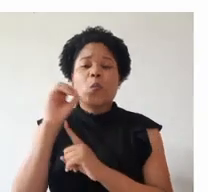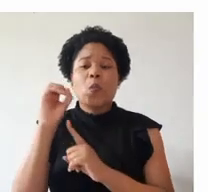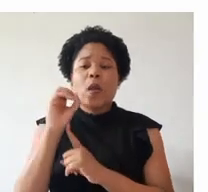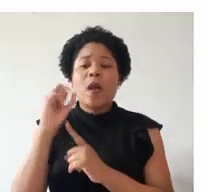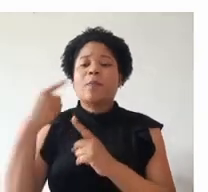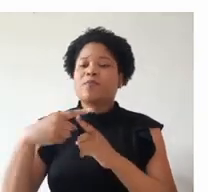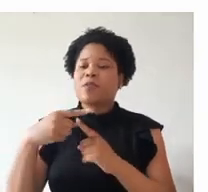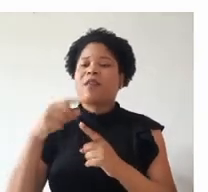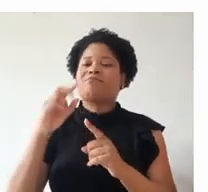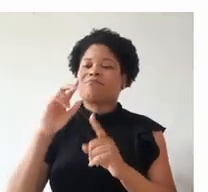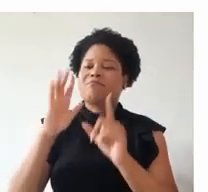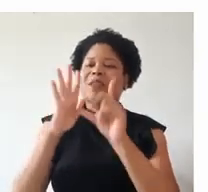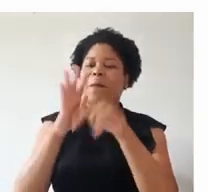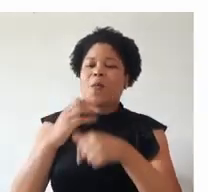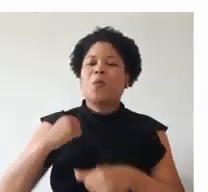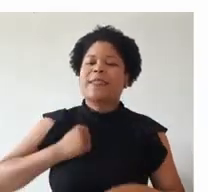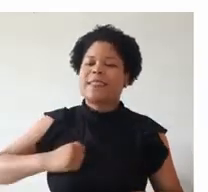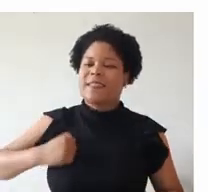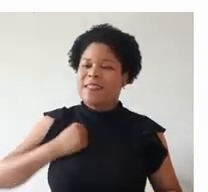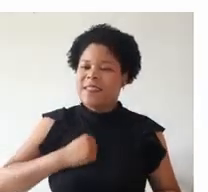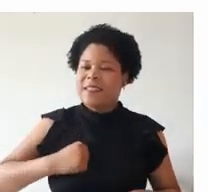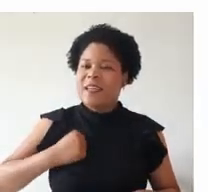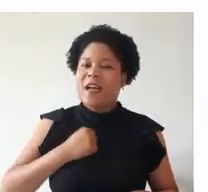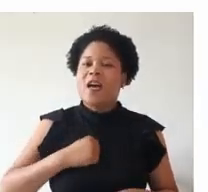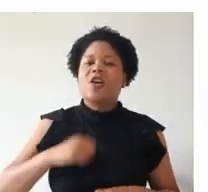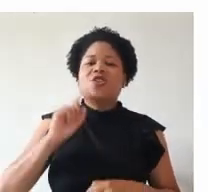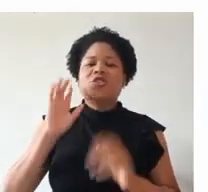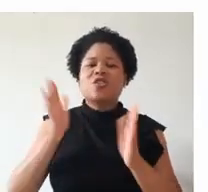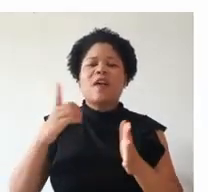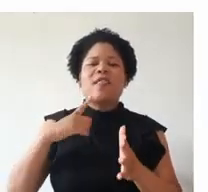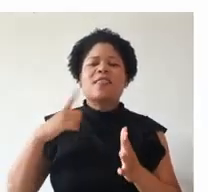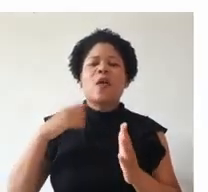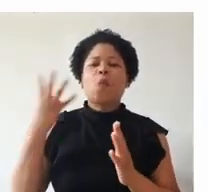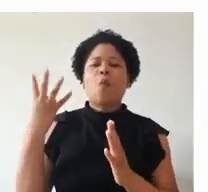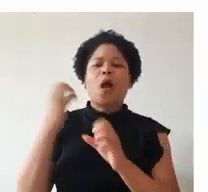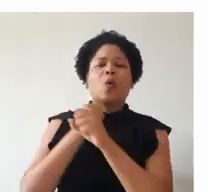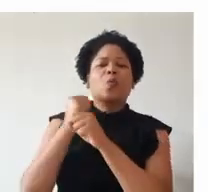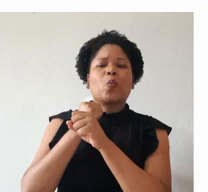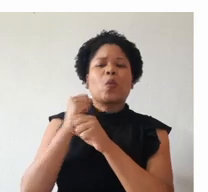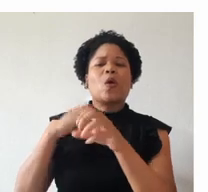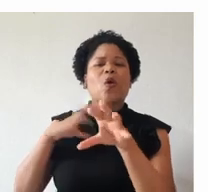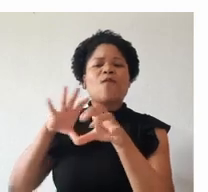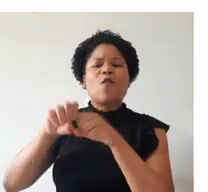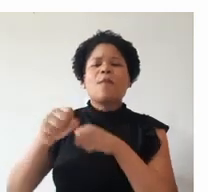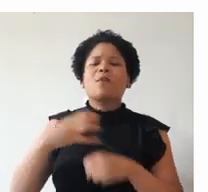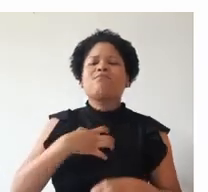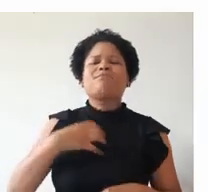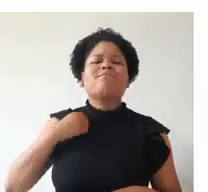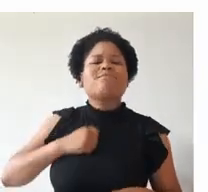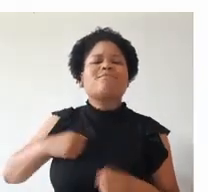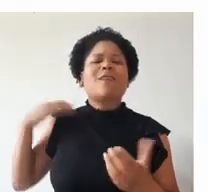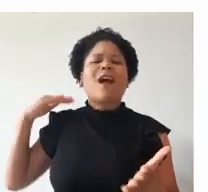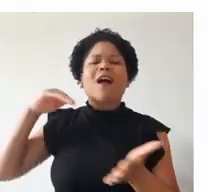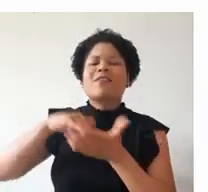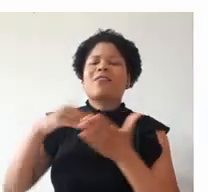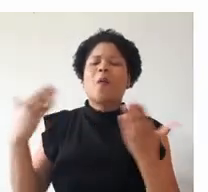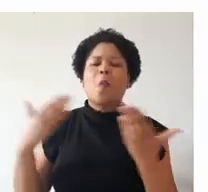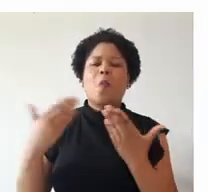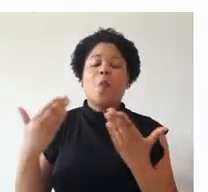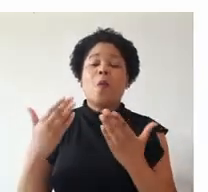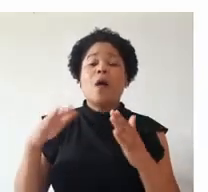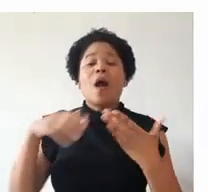IEF, porque vai deixar saudade. Já tem quatro anos que eu formei, e tenho saudade até hoje.